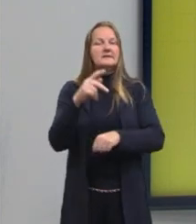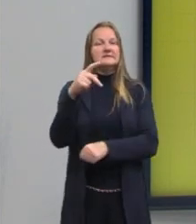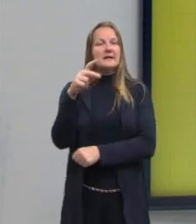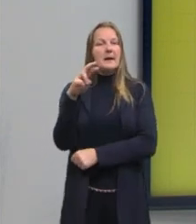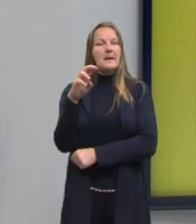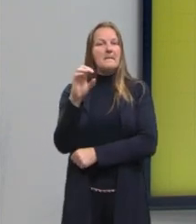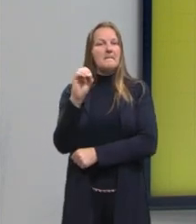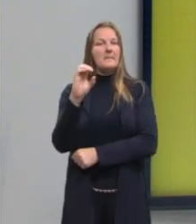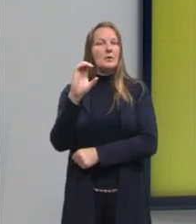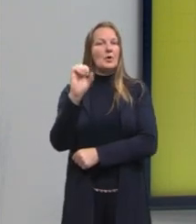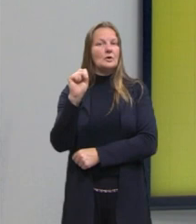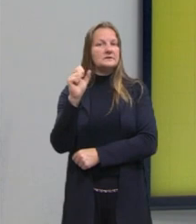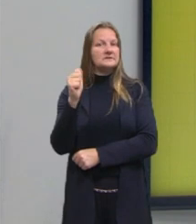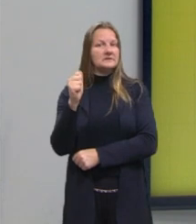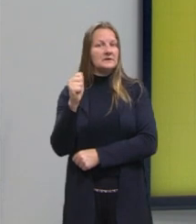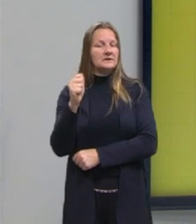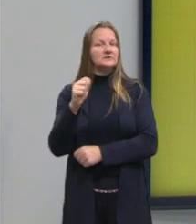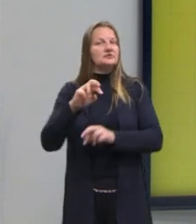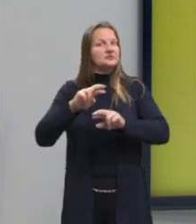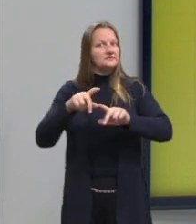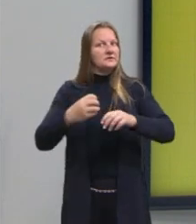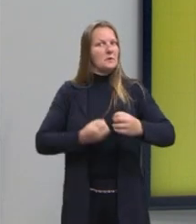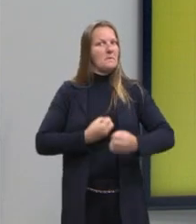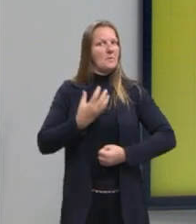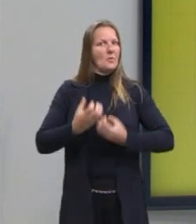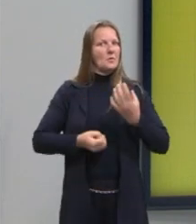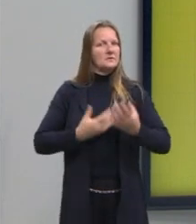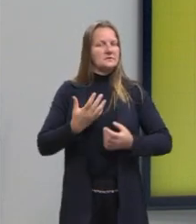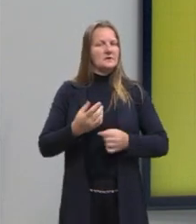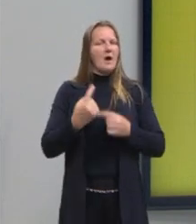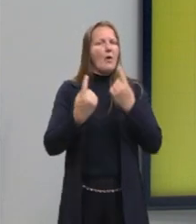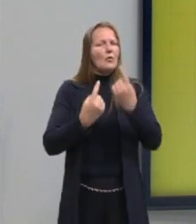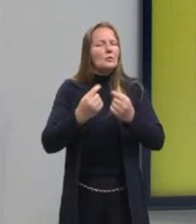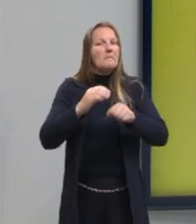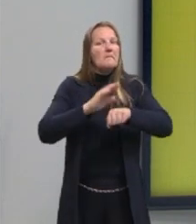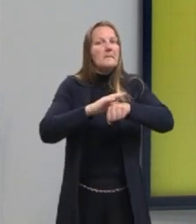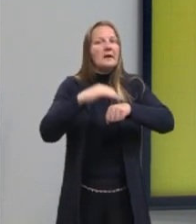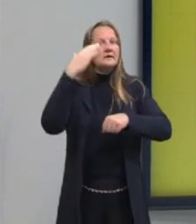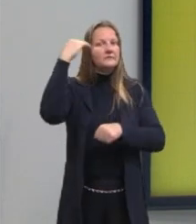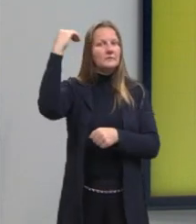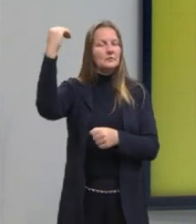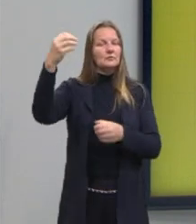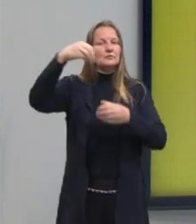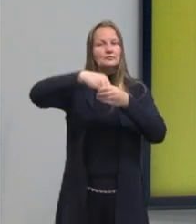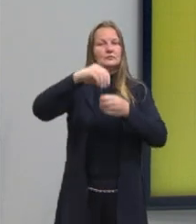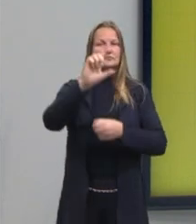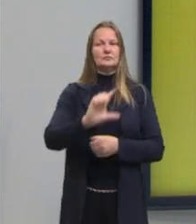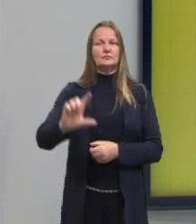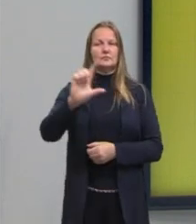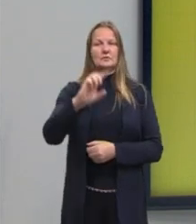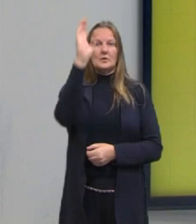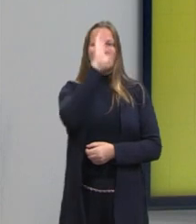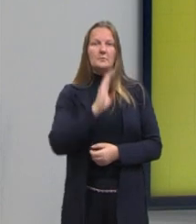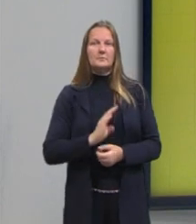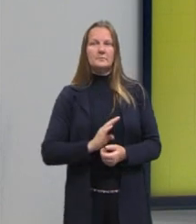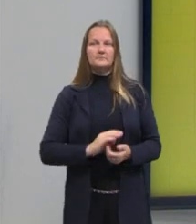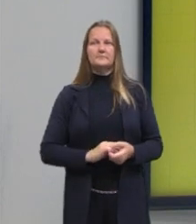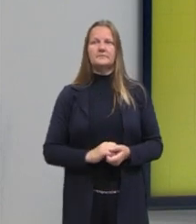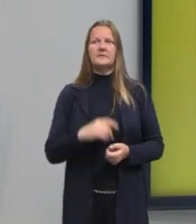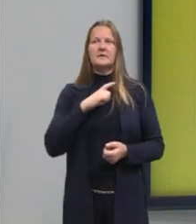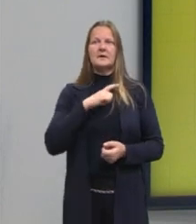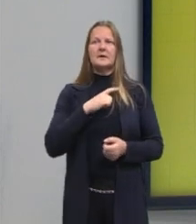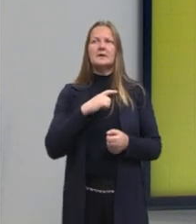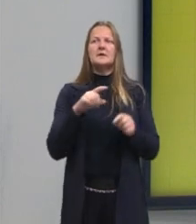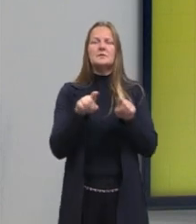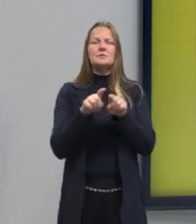aí que nós temos, né? Dentro da prosa que nós temos os autores mais conhecidos, né? Dentro da literatura brasileira. A gente tem essas obras